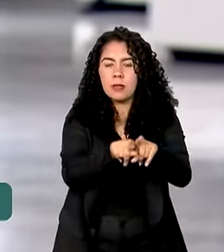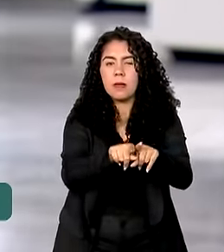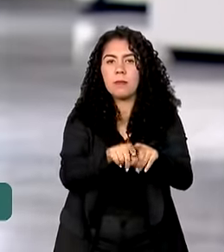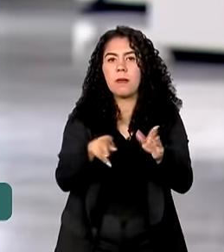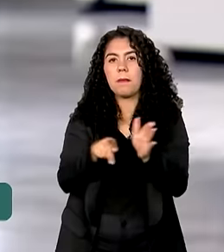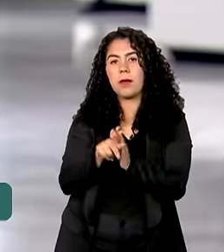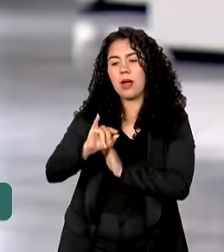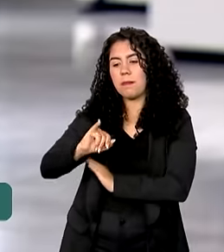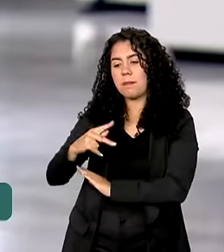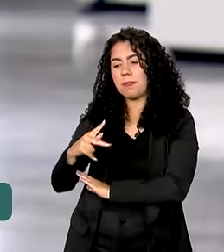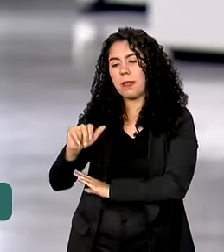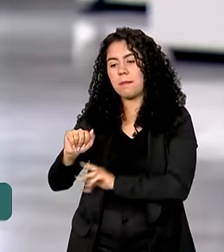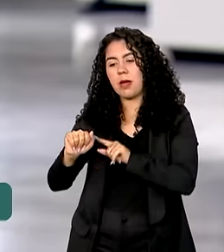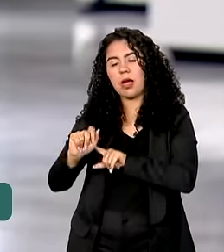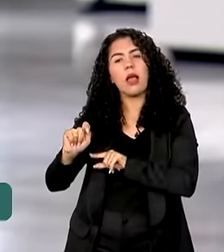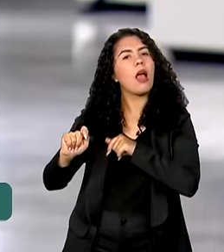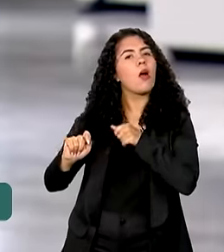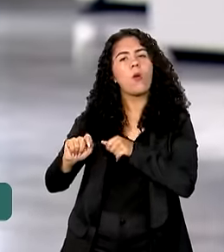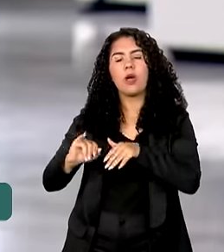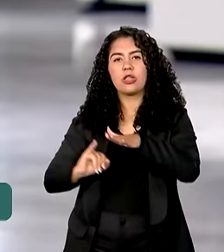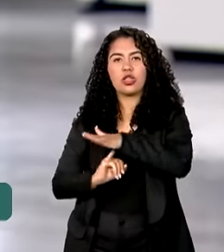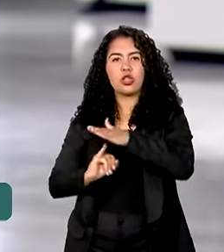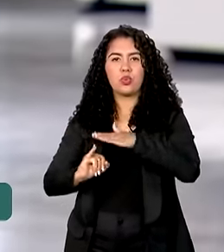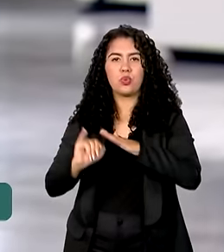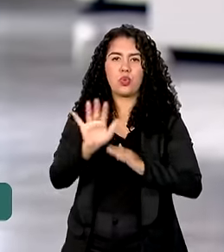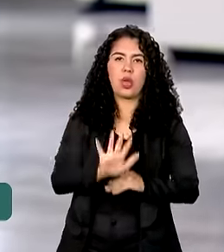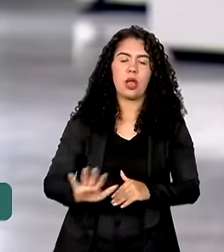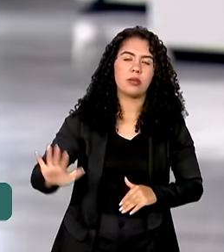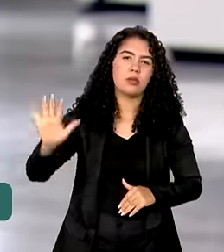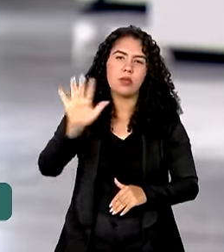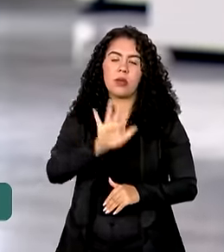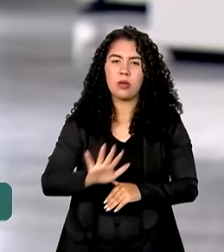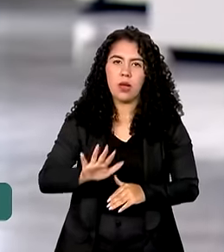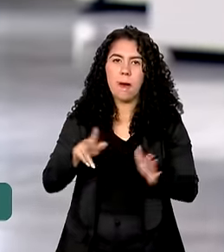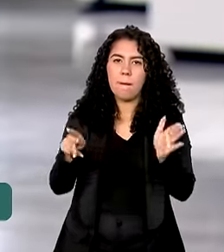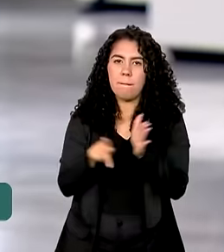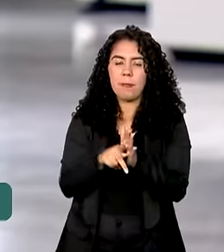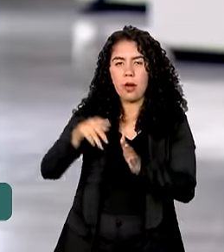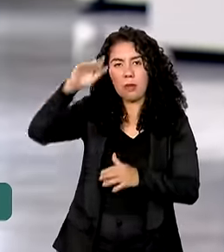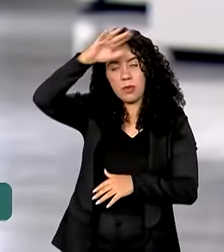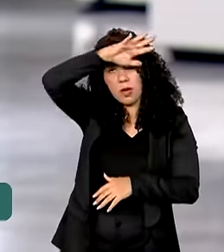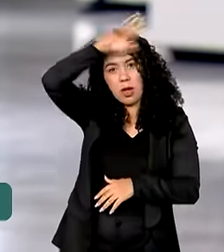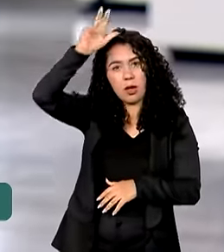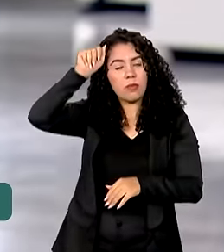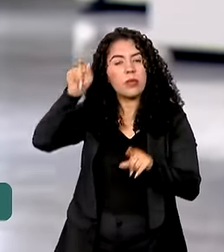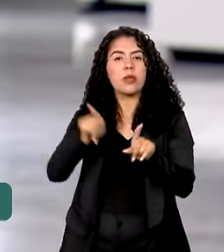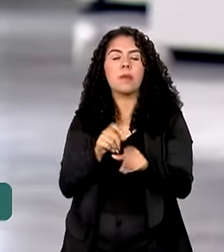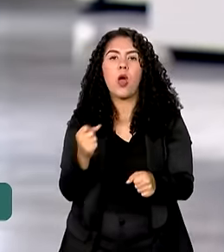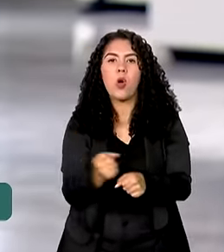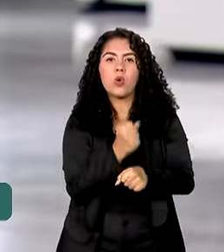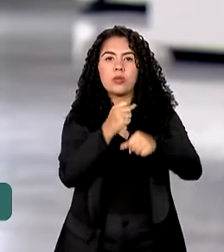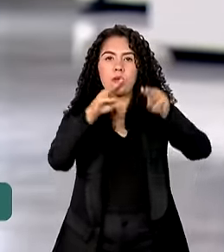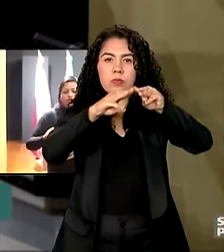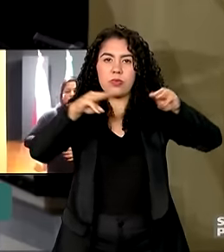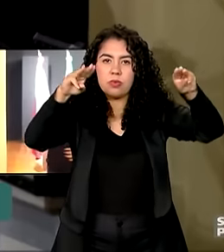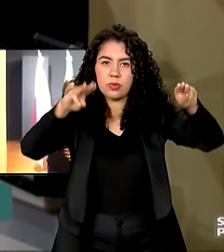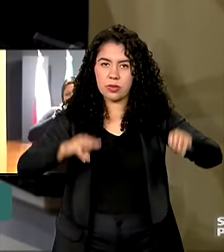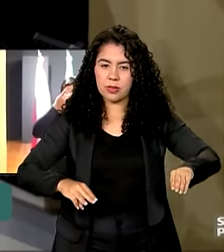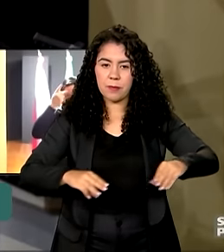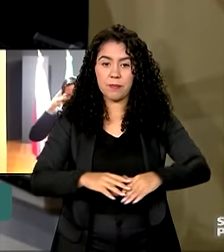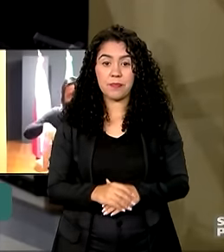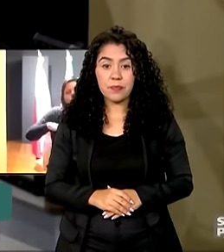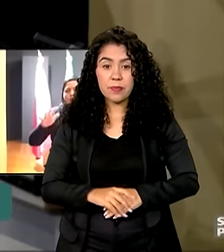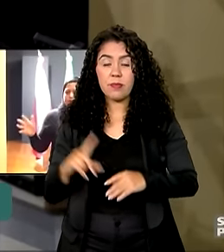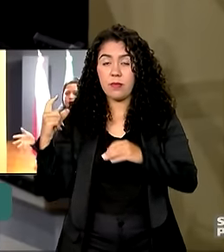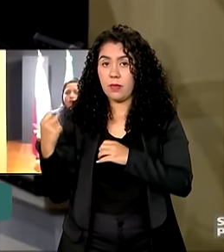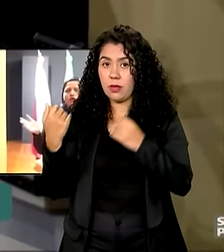o Instituto Nacional de Pesquisas da Amazônia, e também para a construção do Museu das Amazônias. E